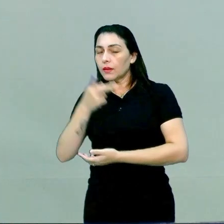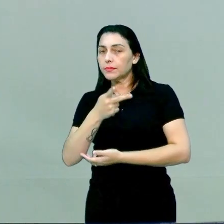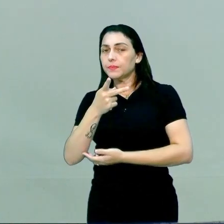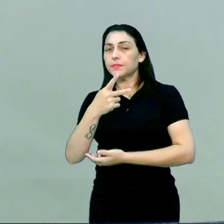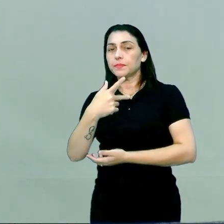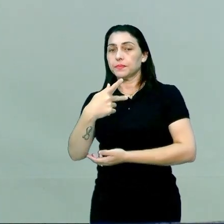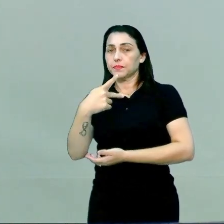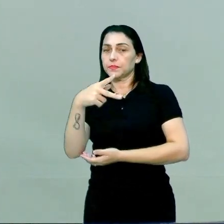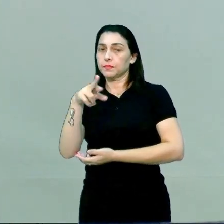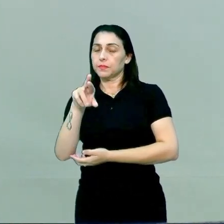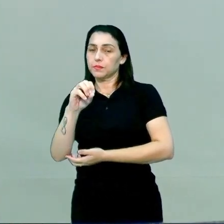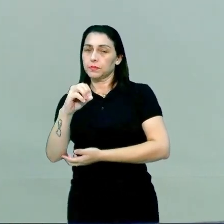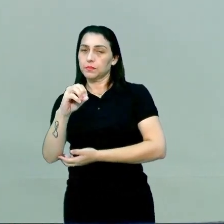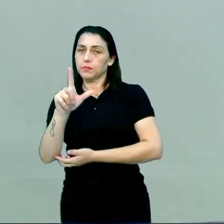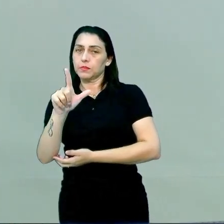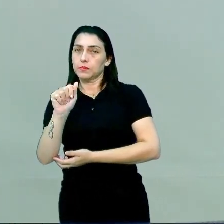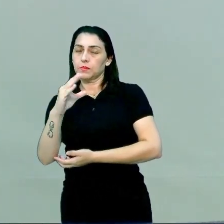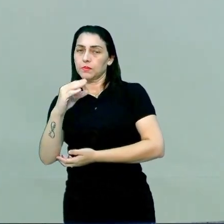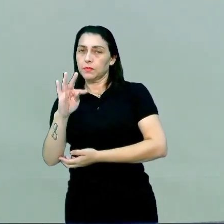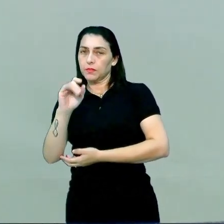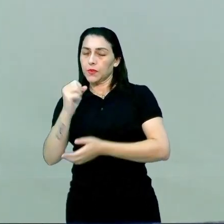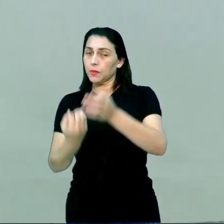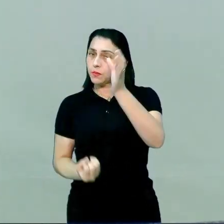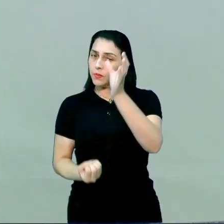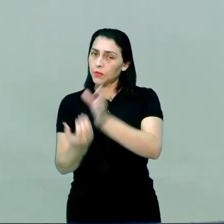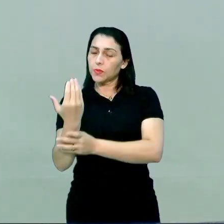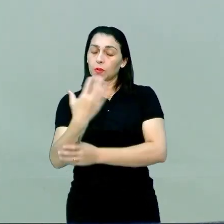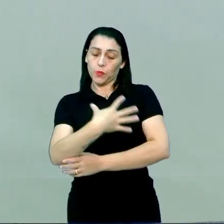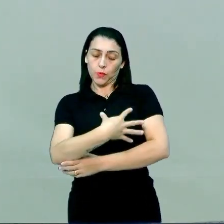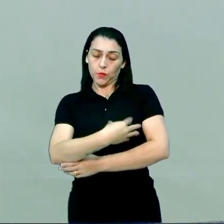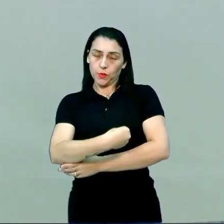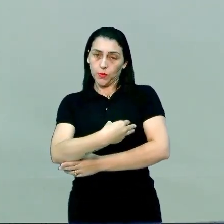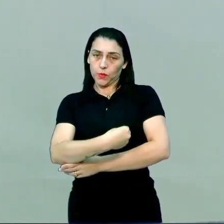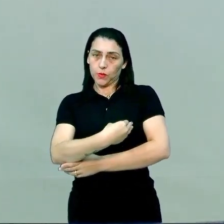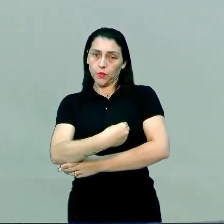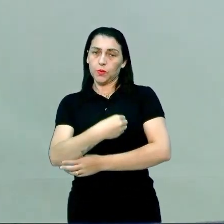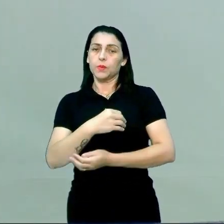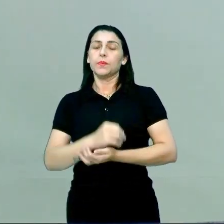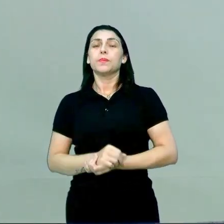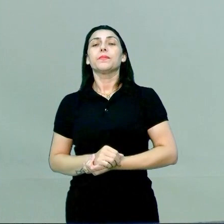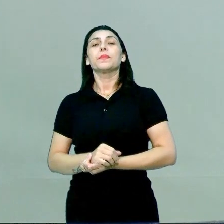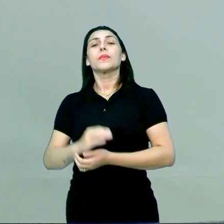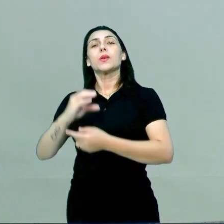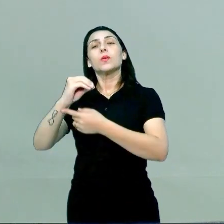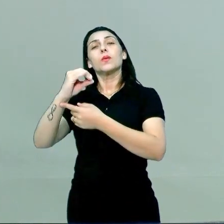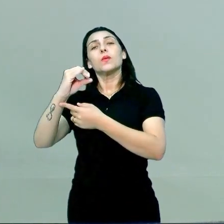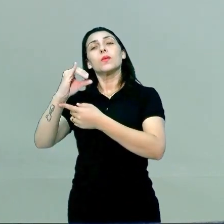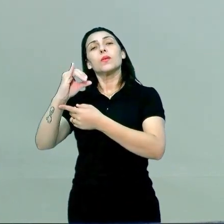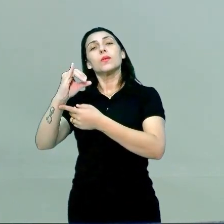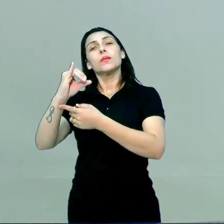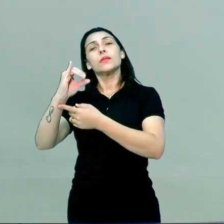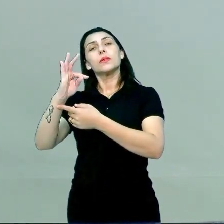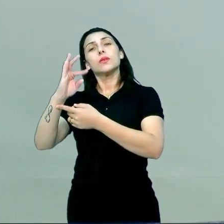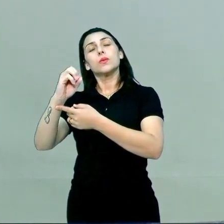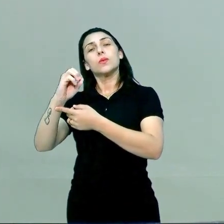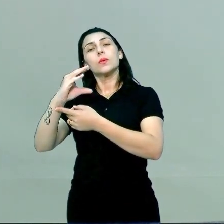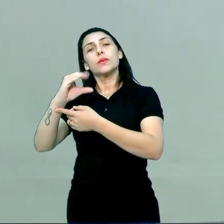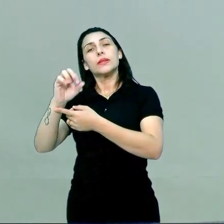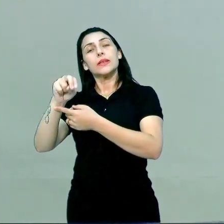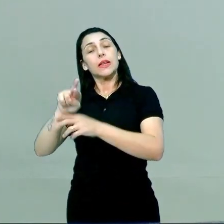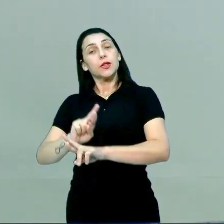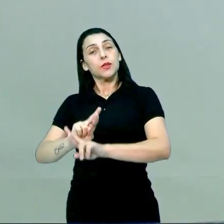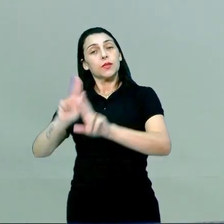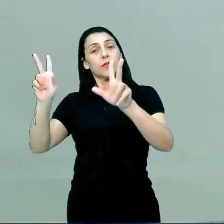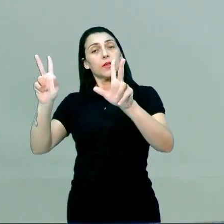prolactina é a produção do leite materno? A ocitocina vai agir de uma forma diferente.